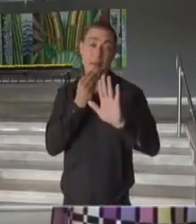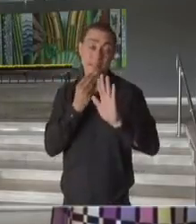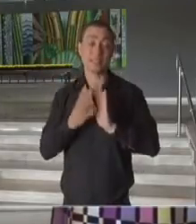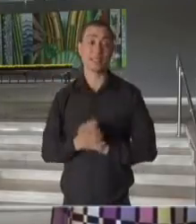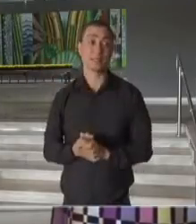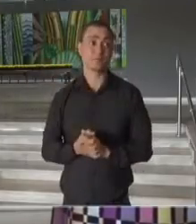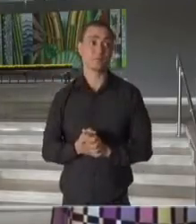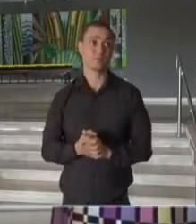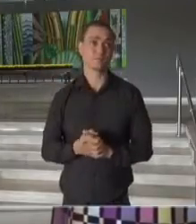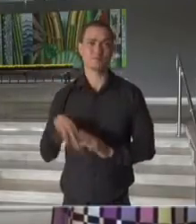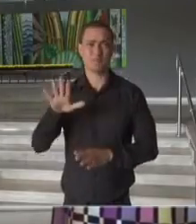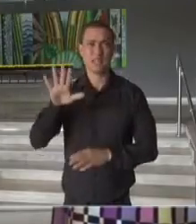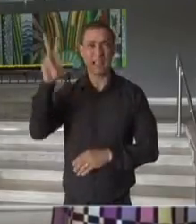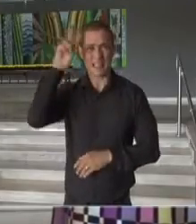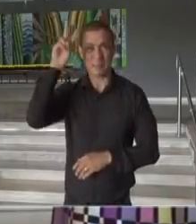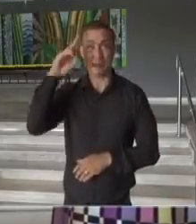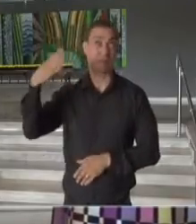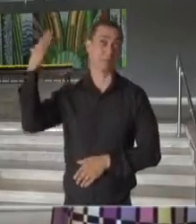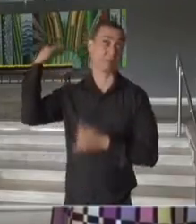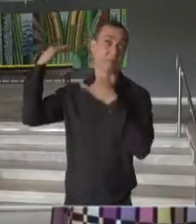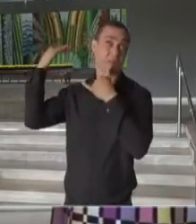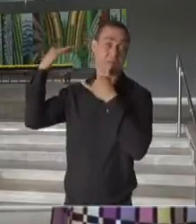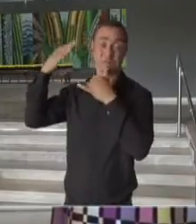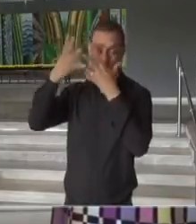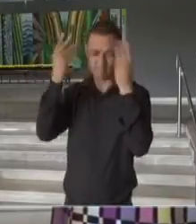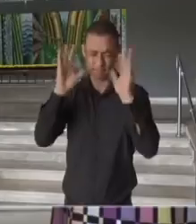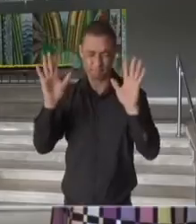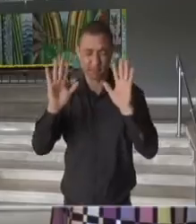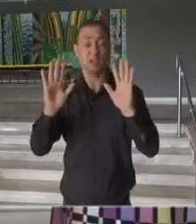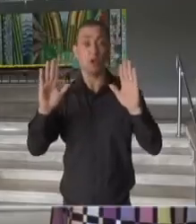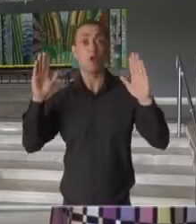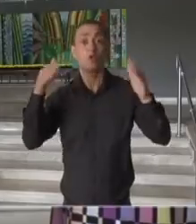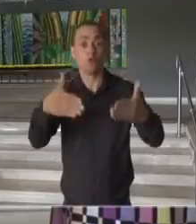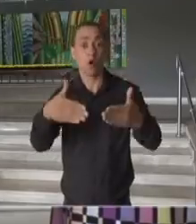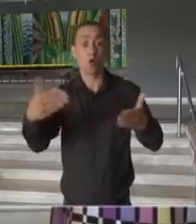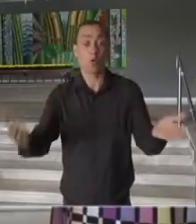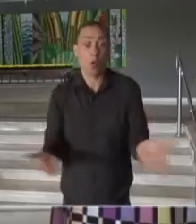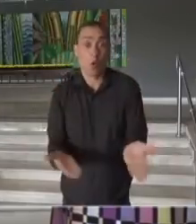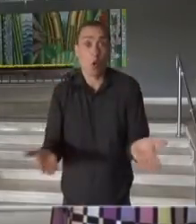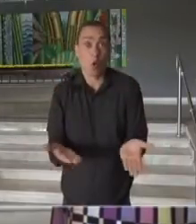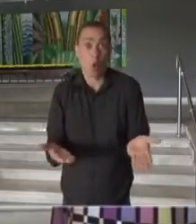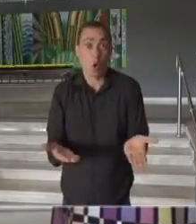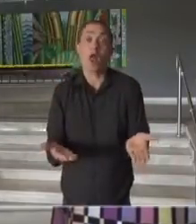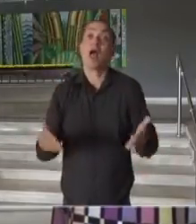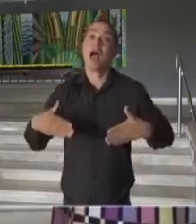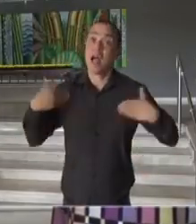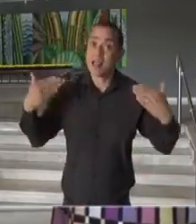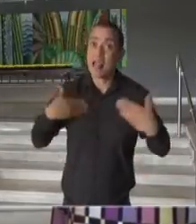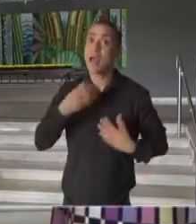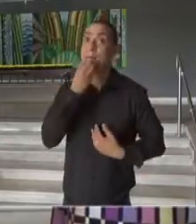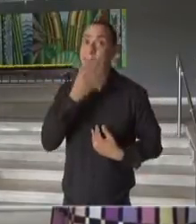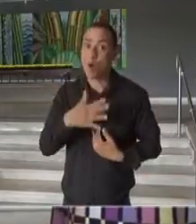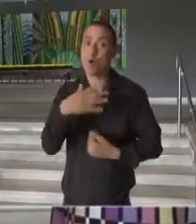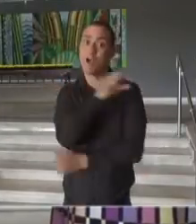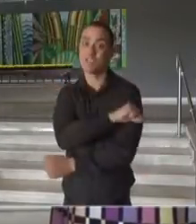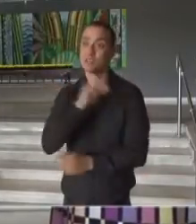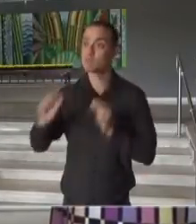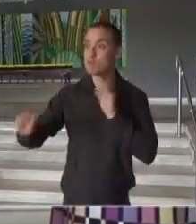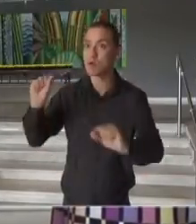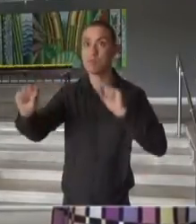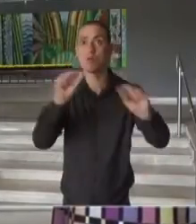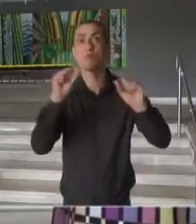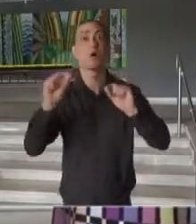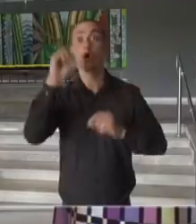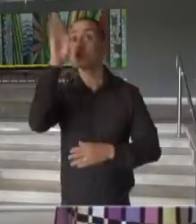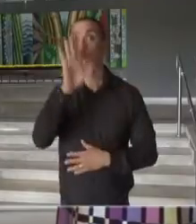resgatando um passado triste, vamos trabalhar sobre o presente alegre e produtivo da vacinação avançando em todo o